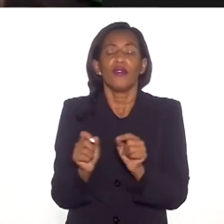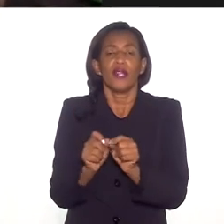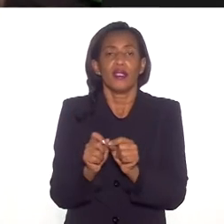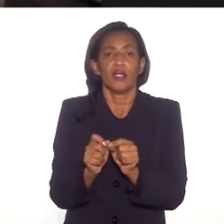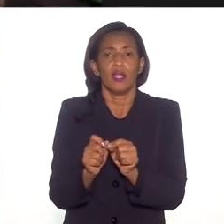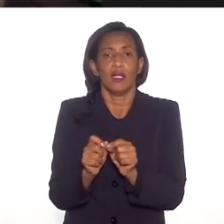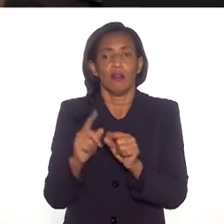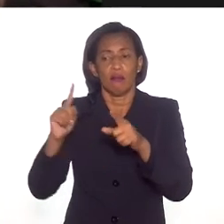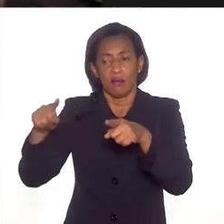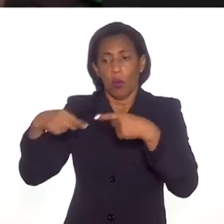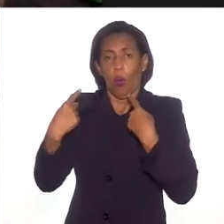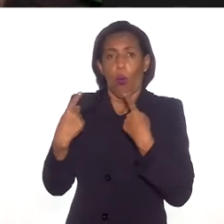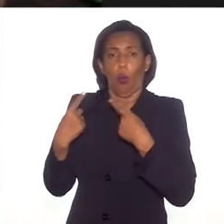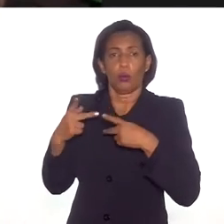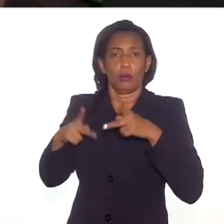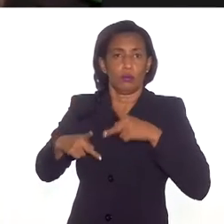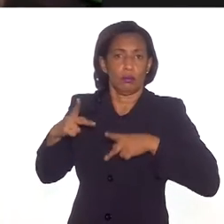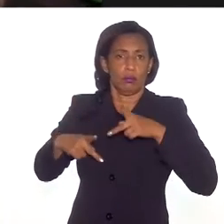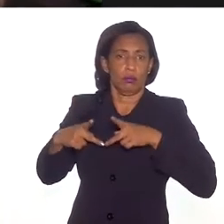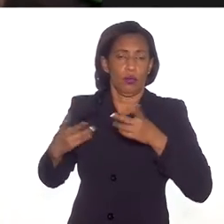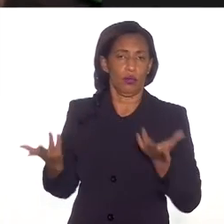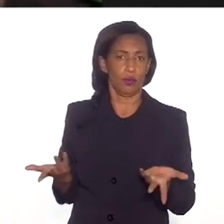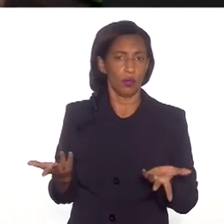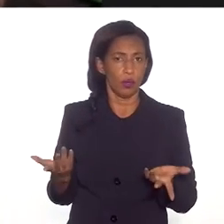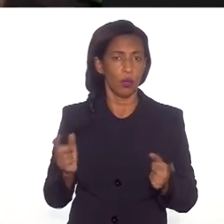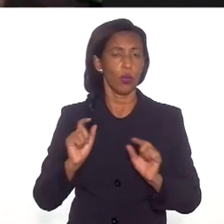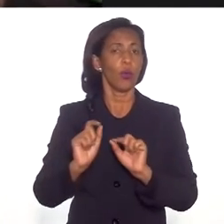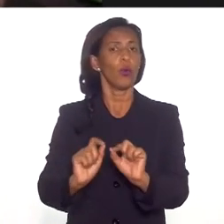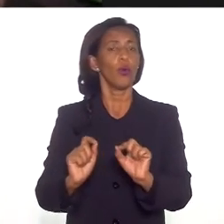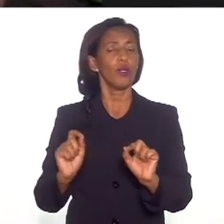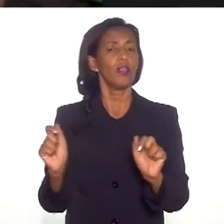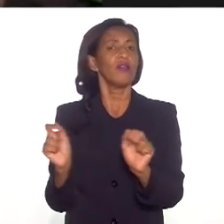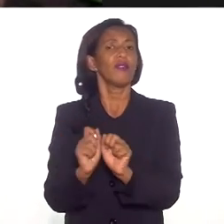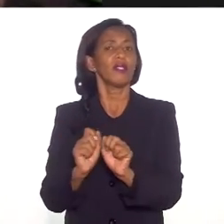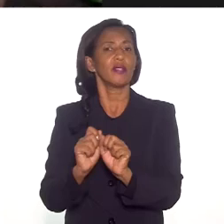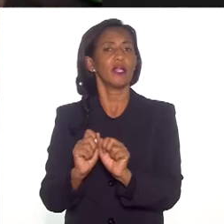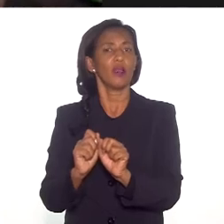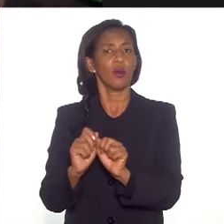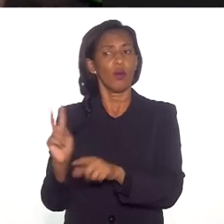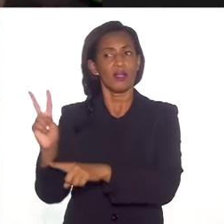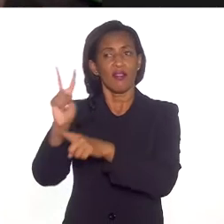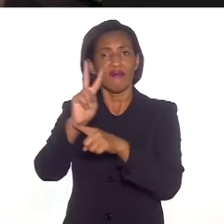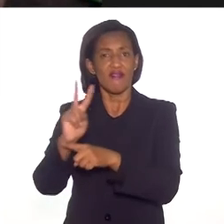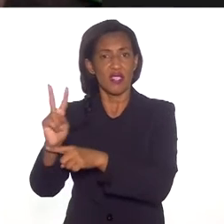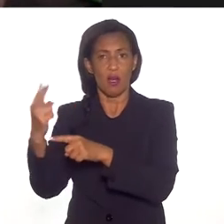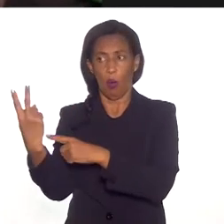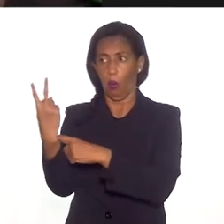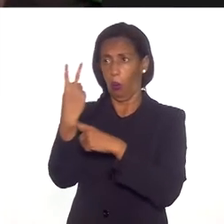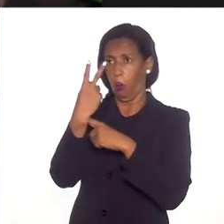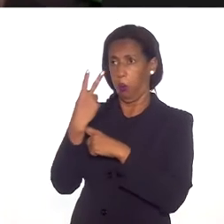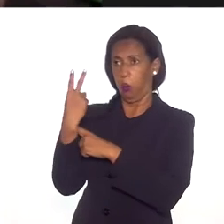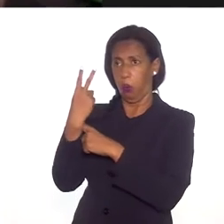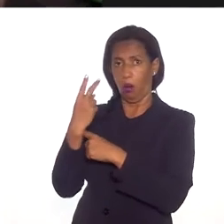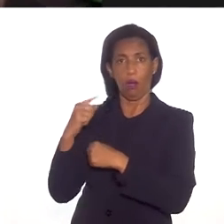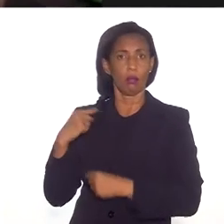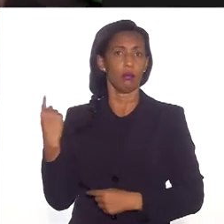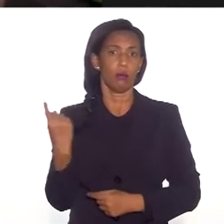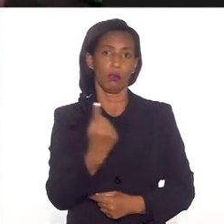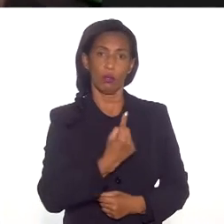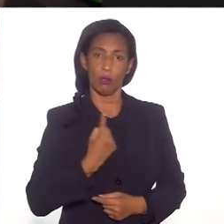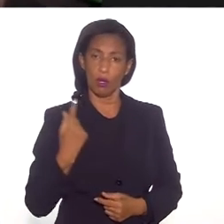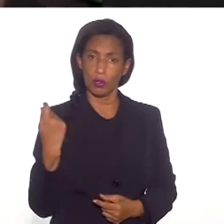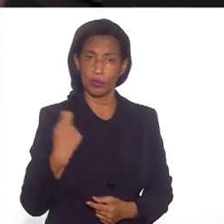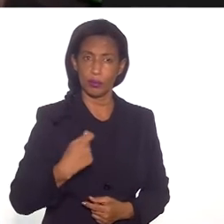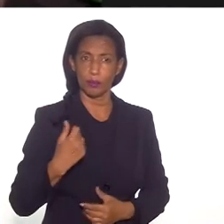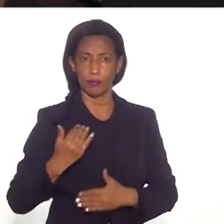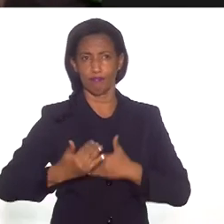fizeram de nós? Essa é a pergunta. O que fazer com essa visão que nos ofereceram? Nós precisamos